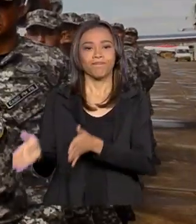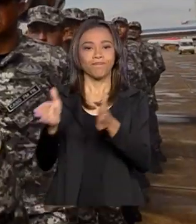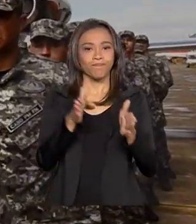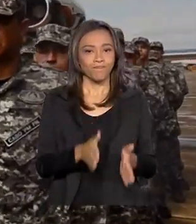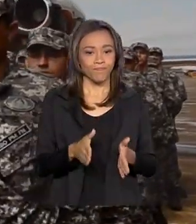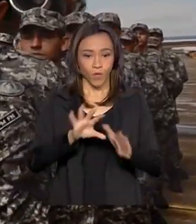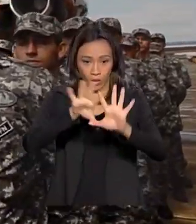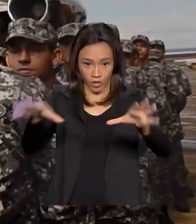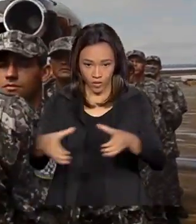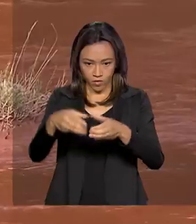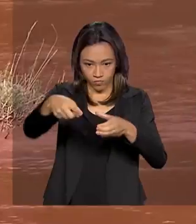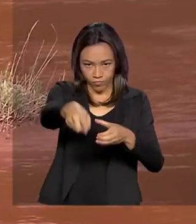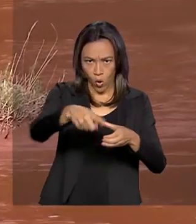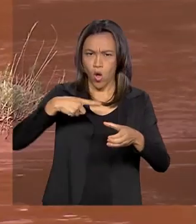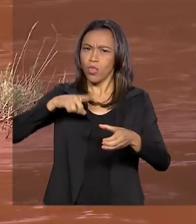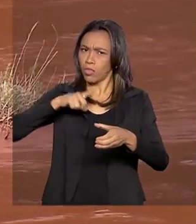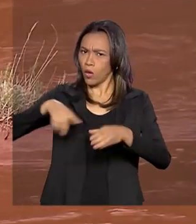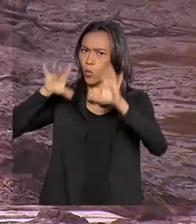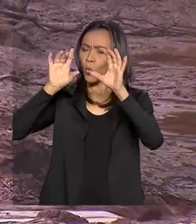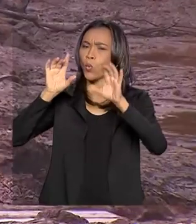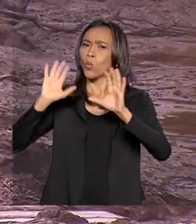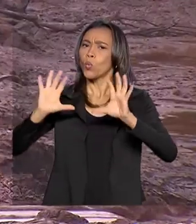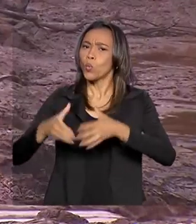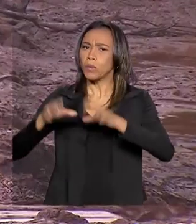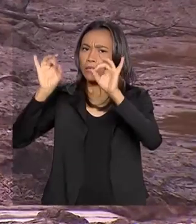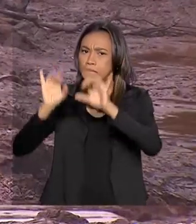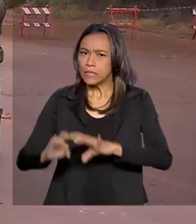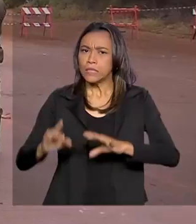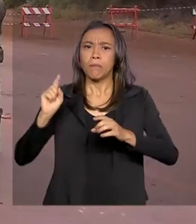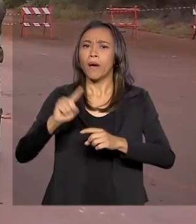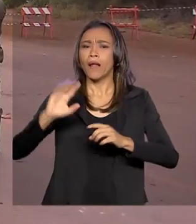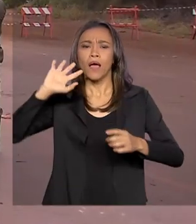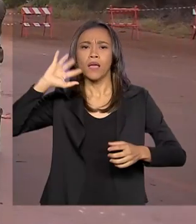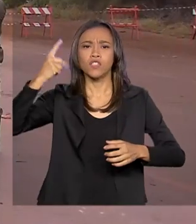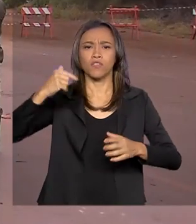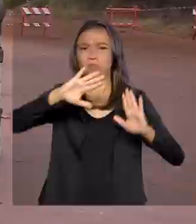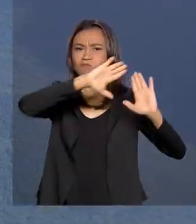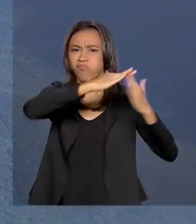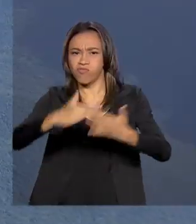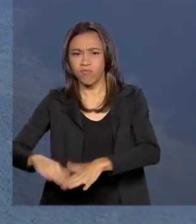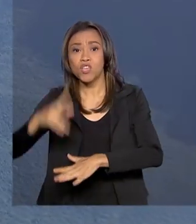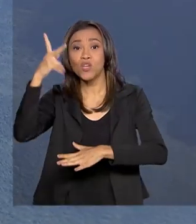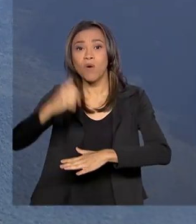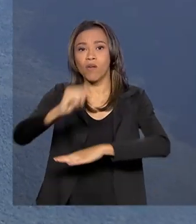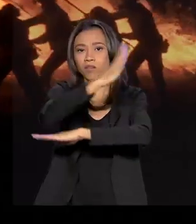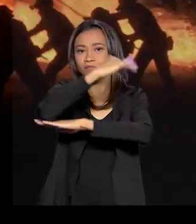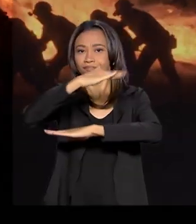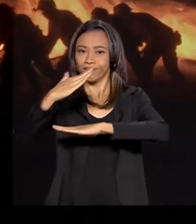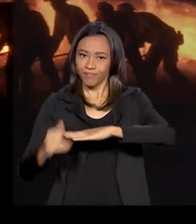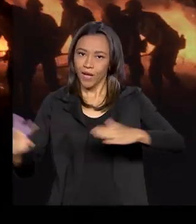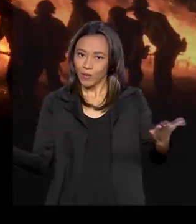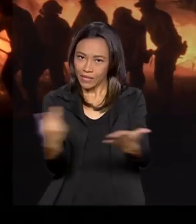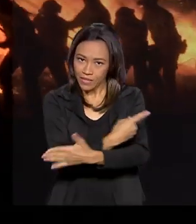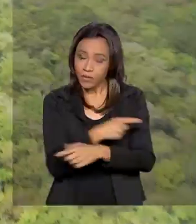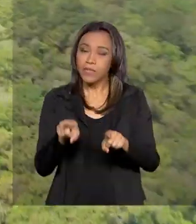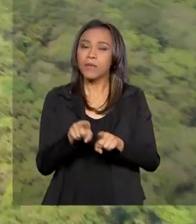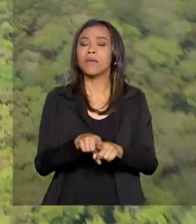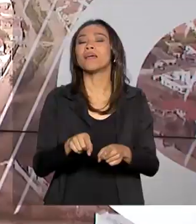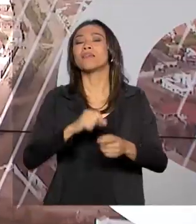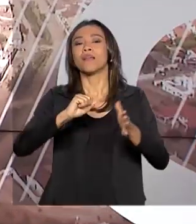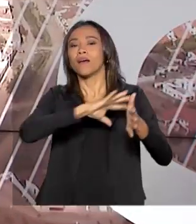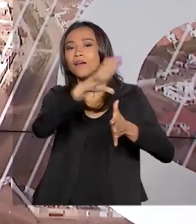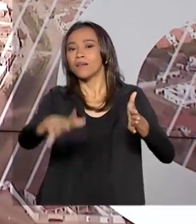Força Nacional terá um grupo especializado em desastres para atuar em tragédias como a de Brumadinho e queimadas na